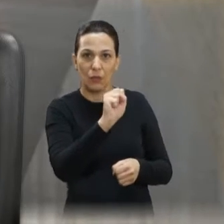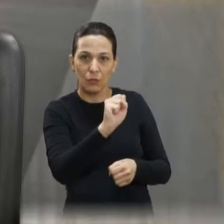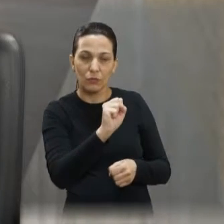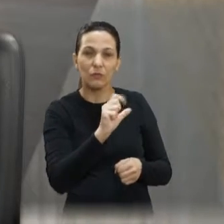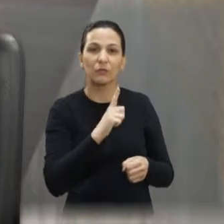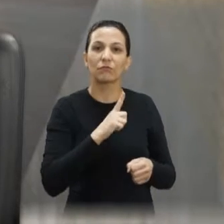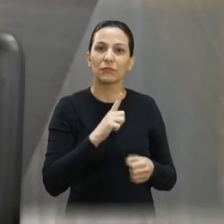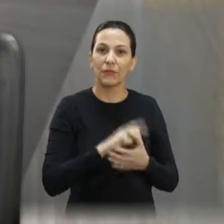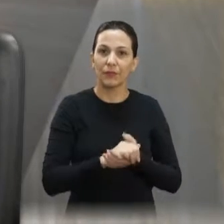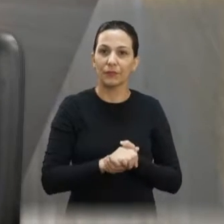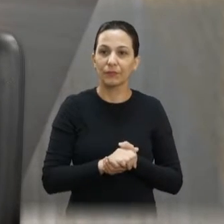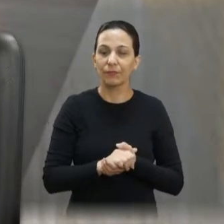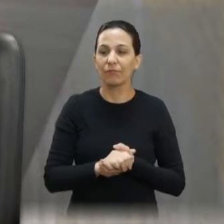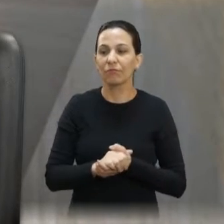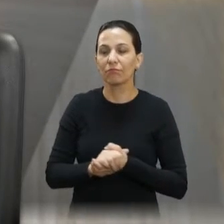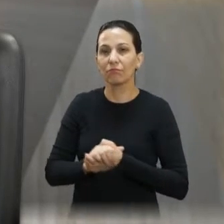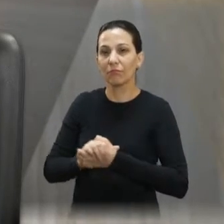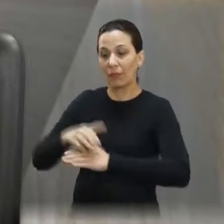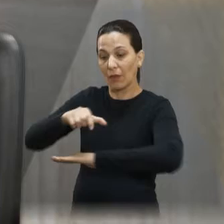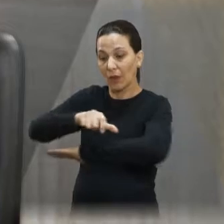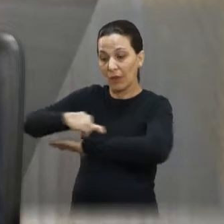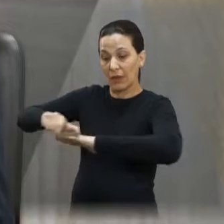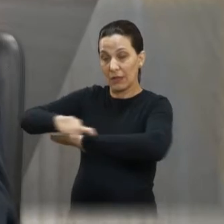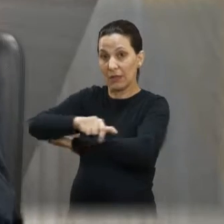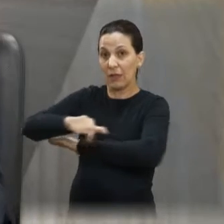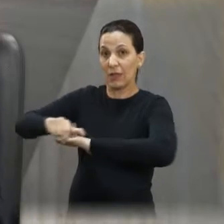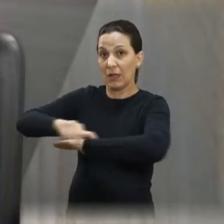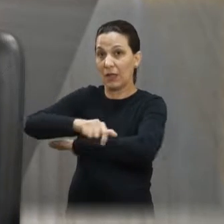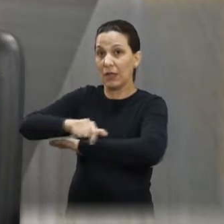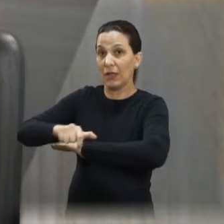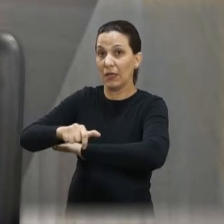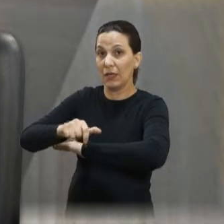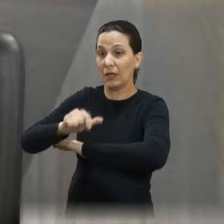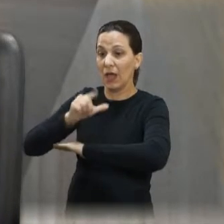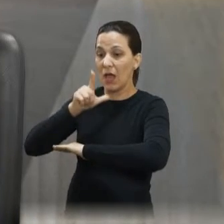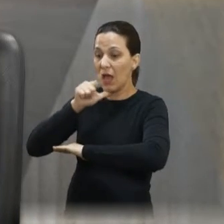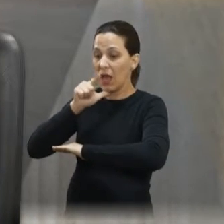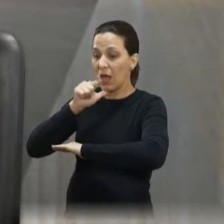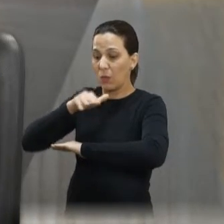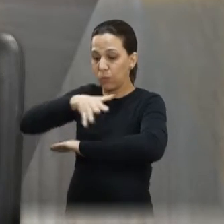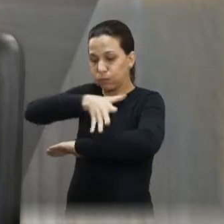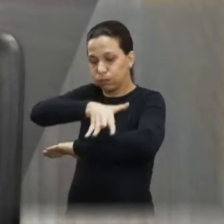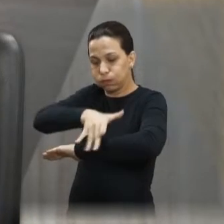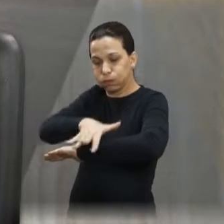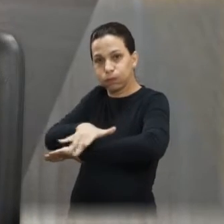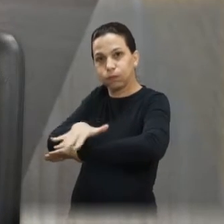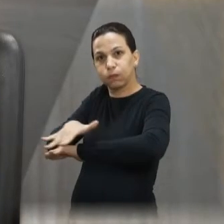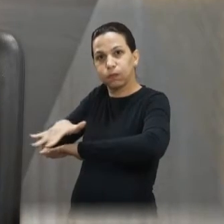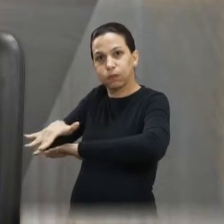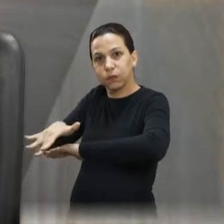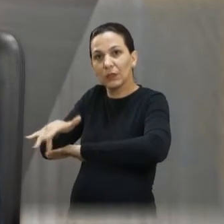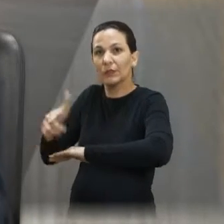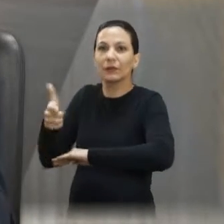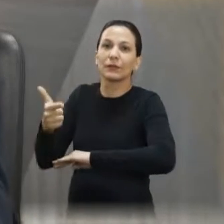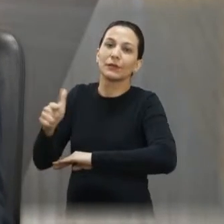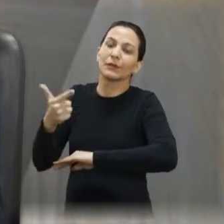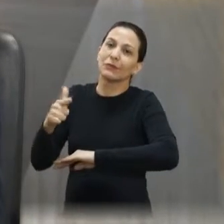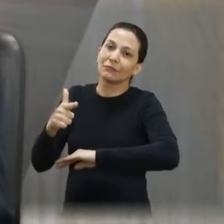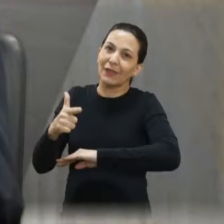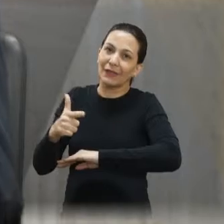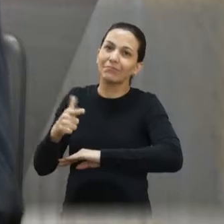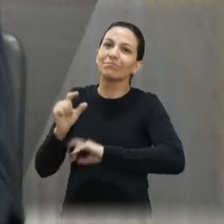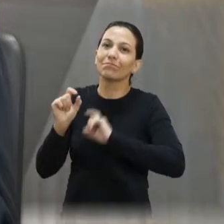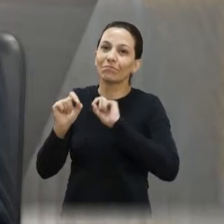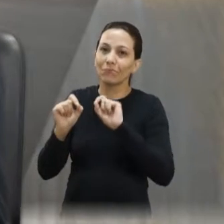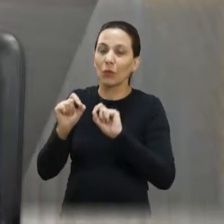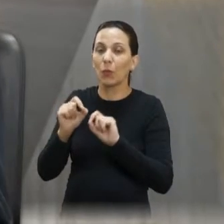Pinheiros, por não conter canaletas para o curso d'água ali, então as ruas acabam ficando desgastadas, sempre úmidas